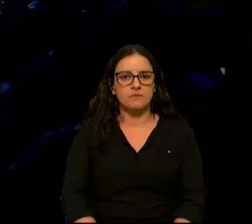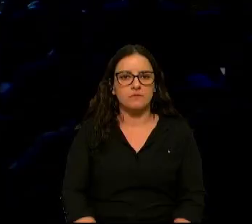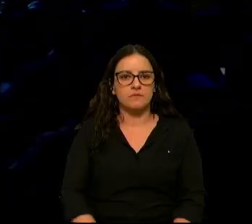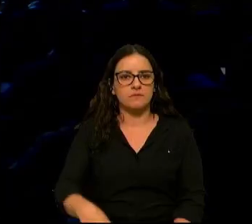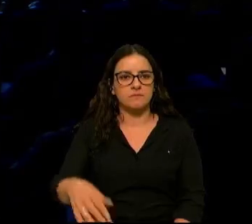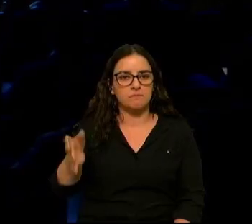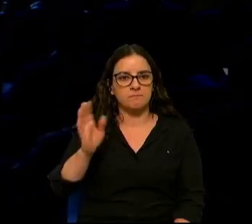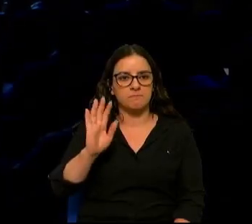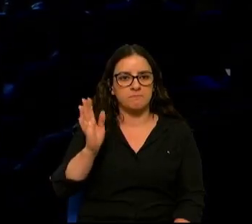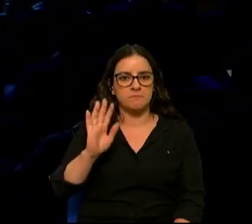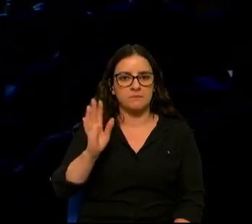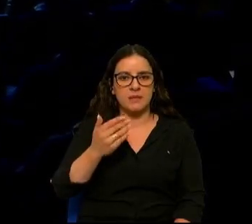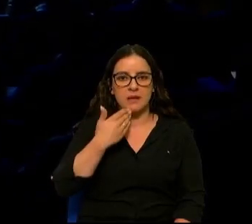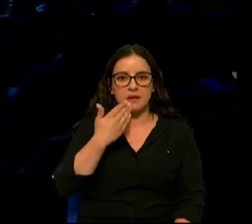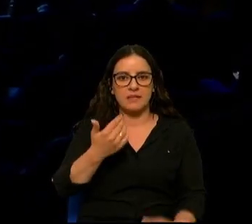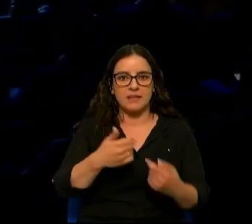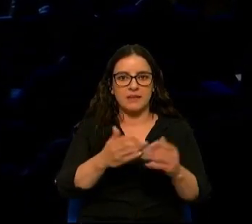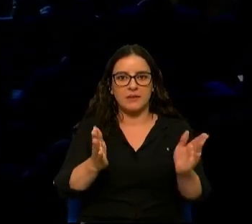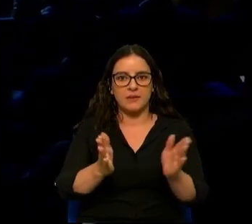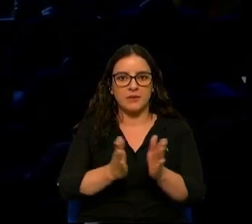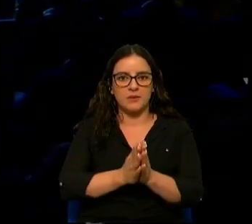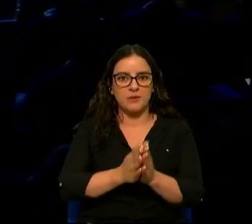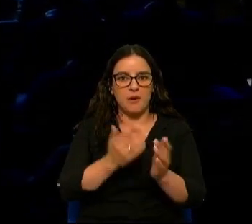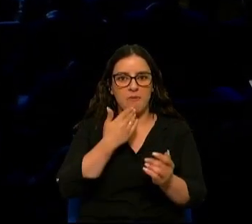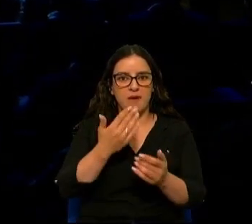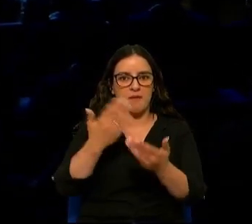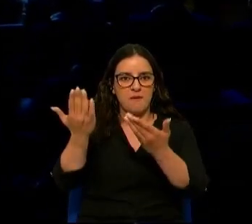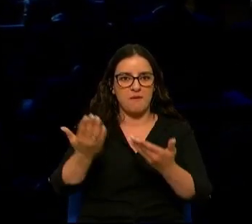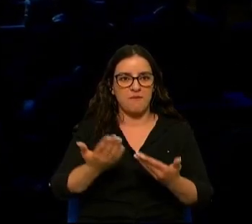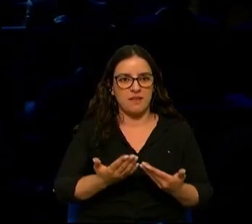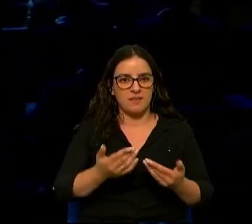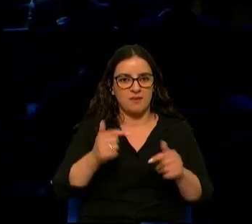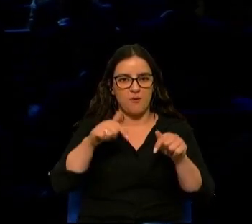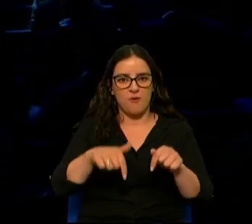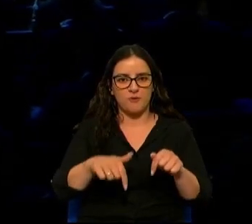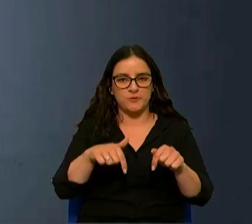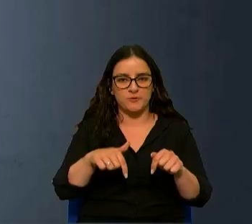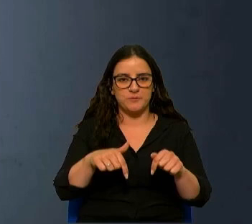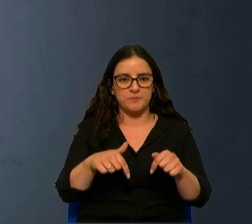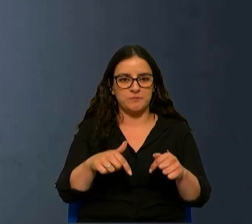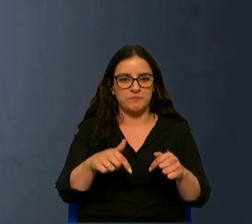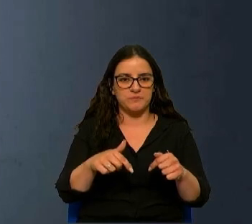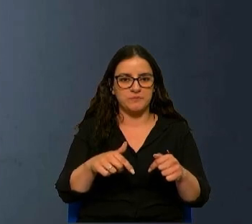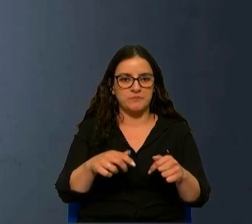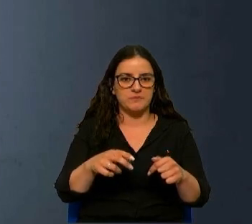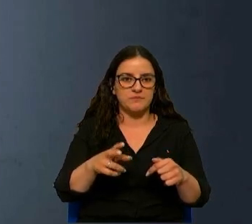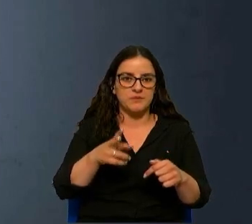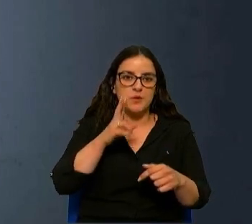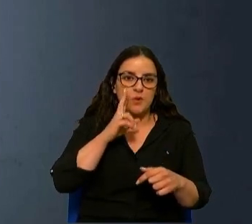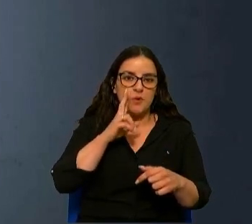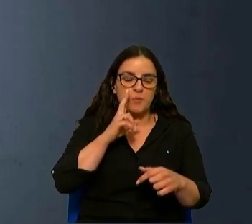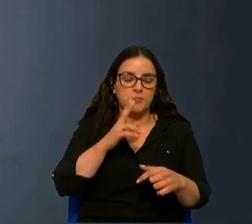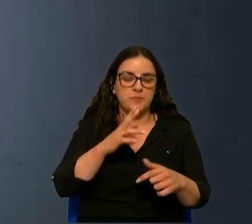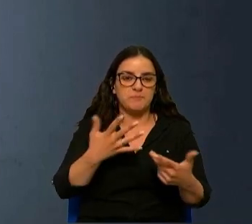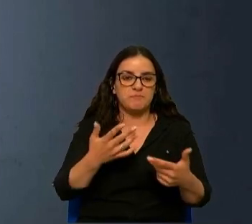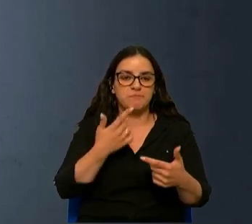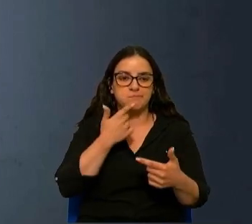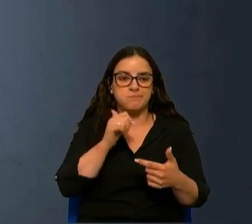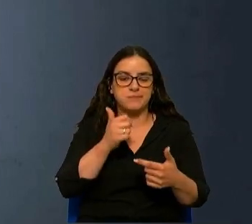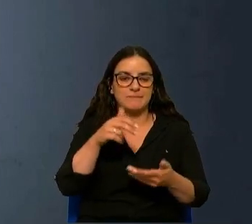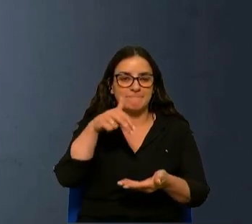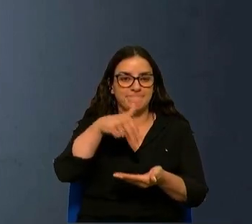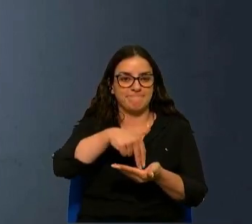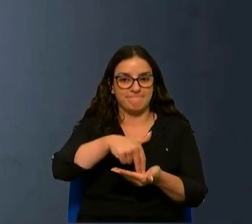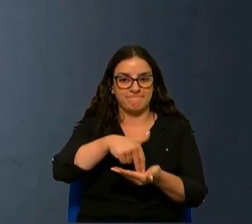Hi, thank you everyone. Thank you for the invitation to be here today. I'm sorry I can't be there in person. So,